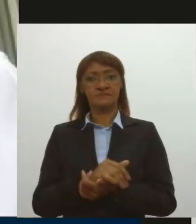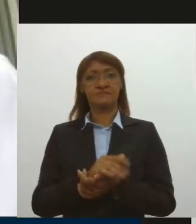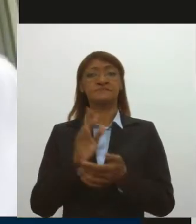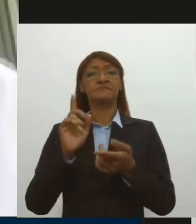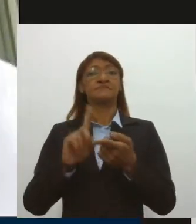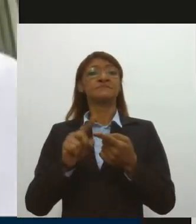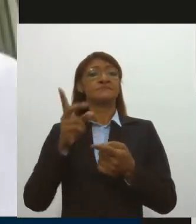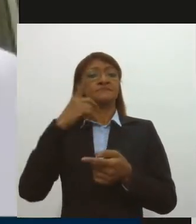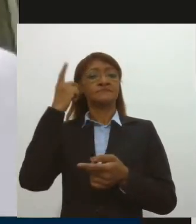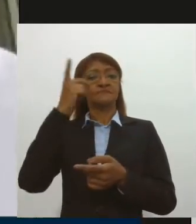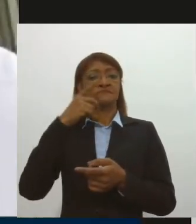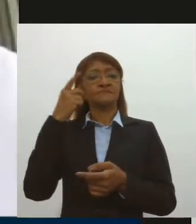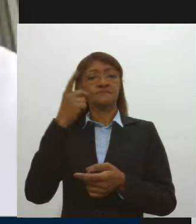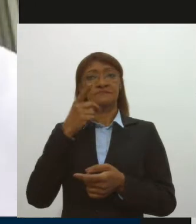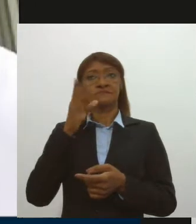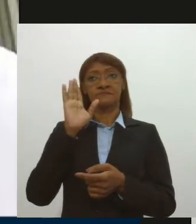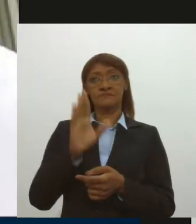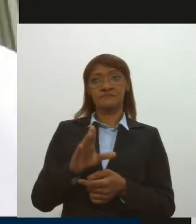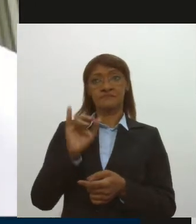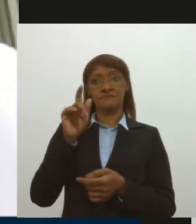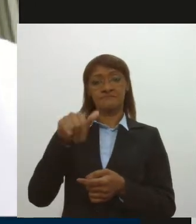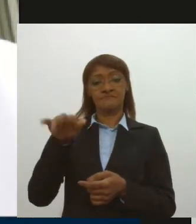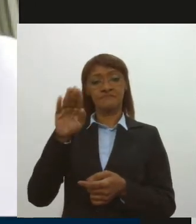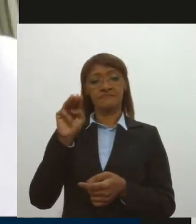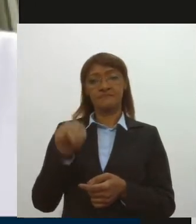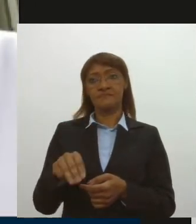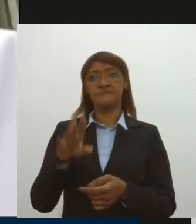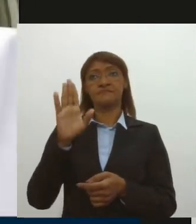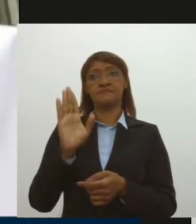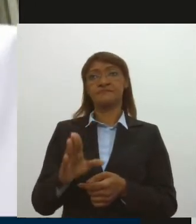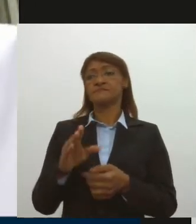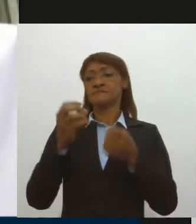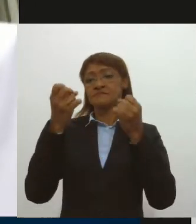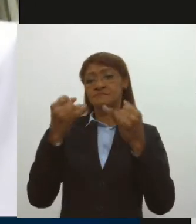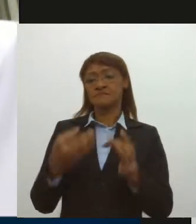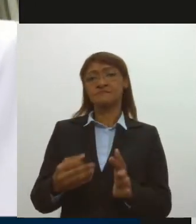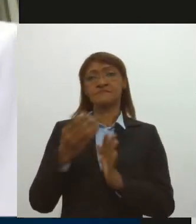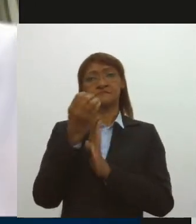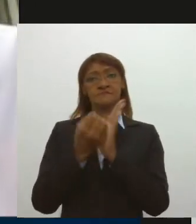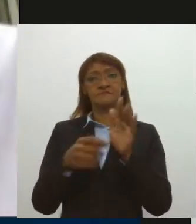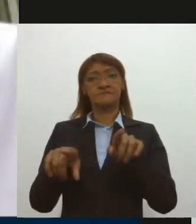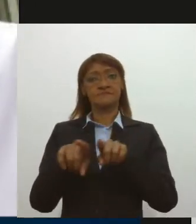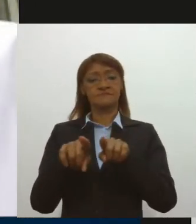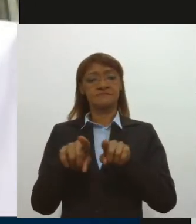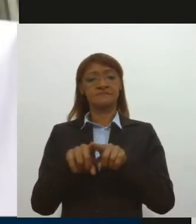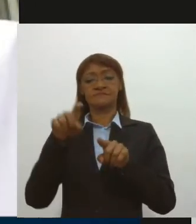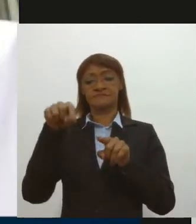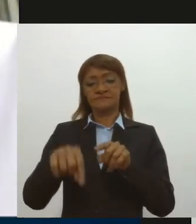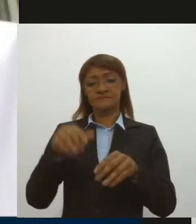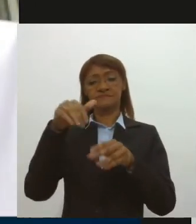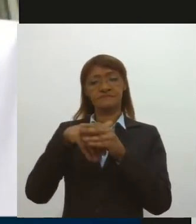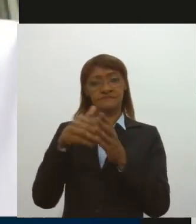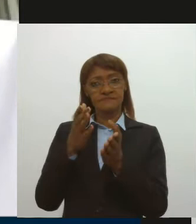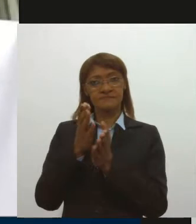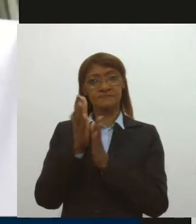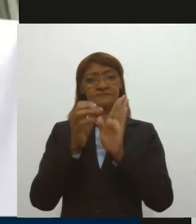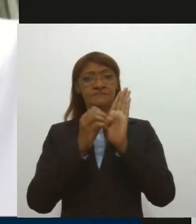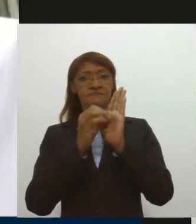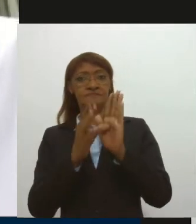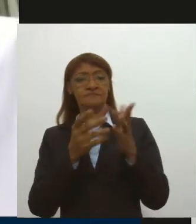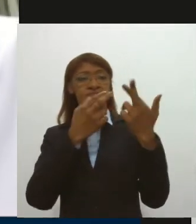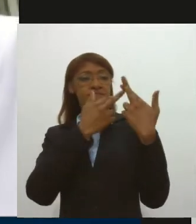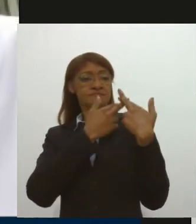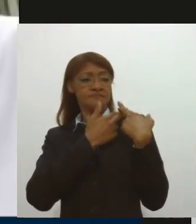Monteiro, do PSC, comentou sobre o pedido do Sintese e relembrou que a Casa aprovou uma indicação de sua